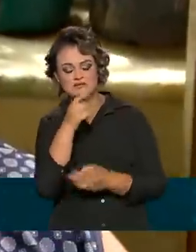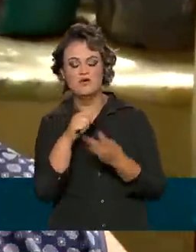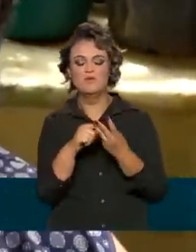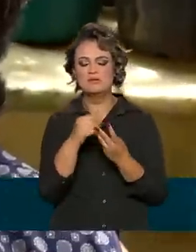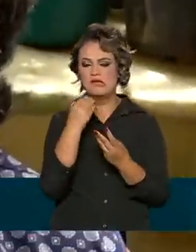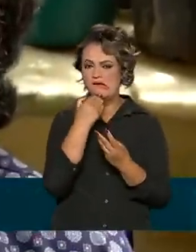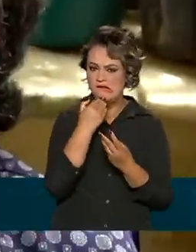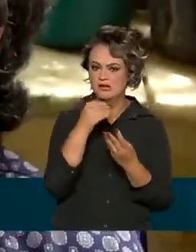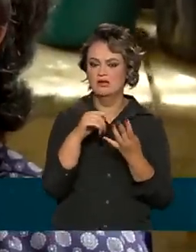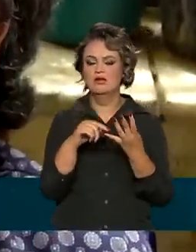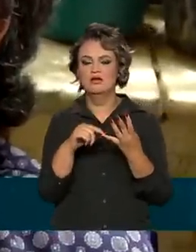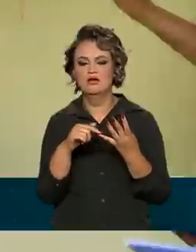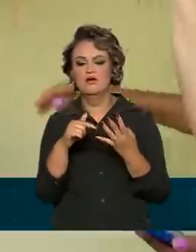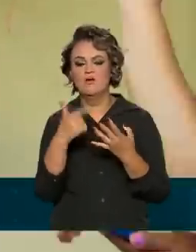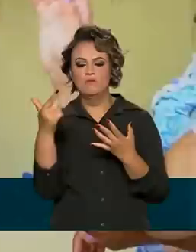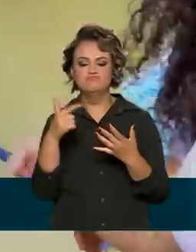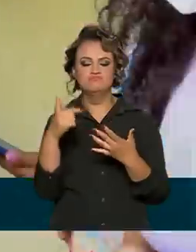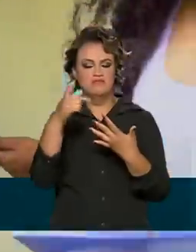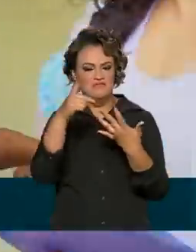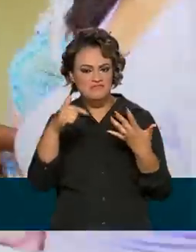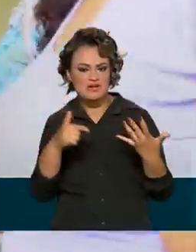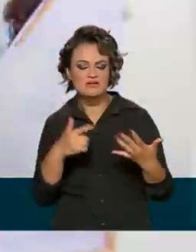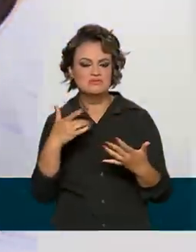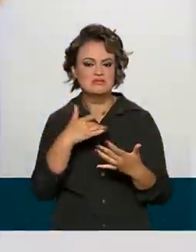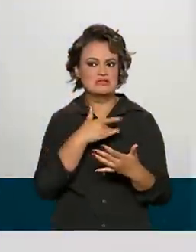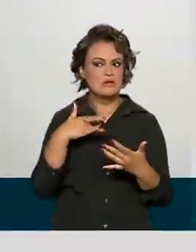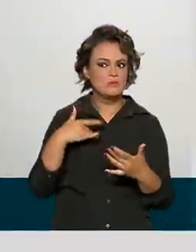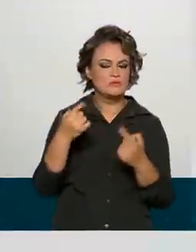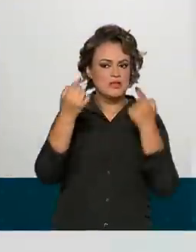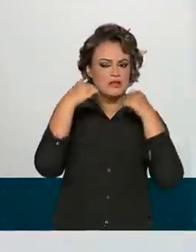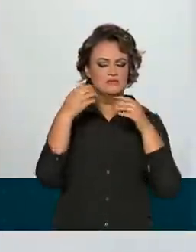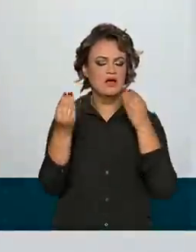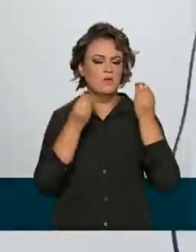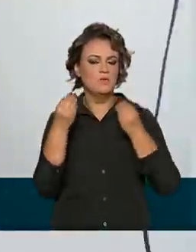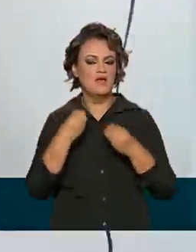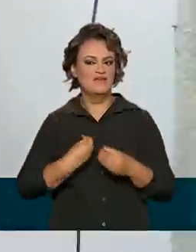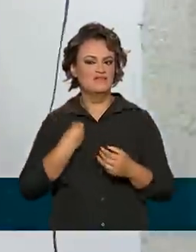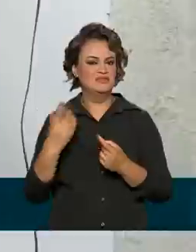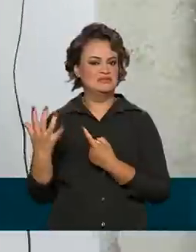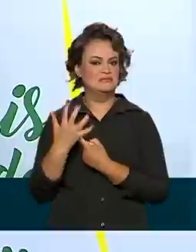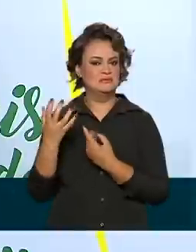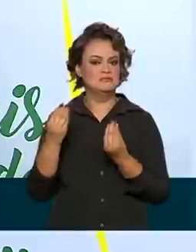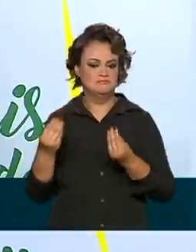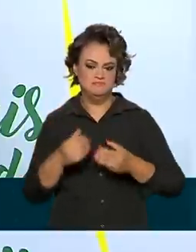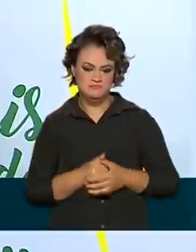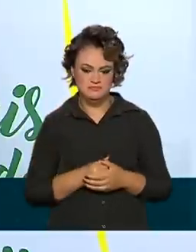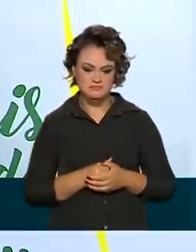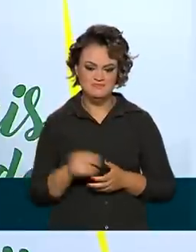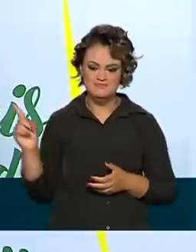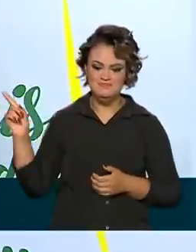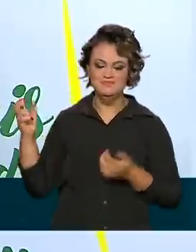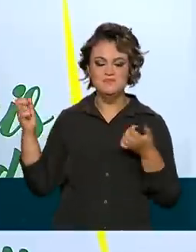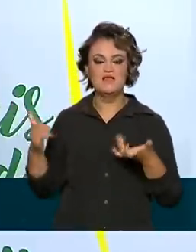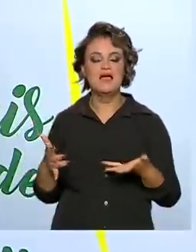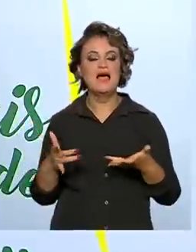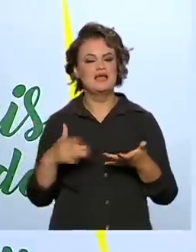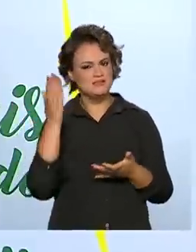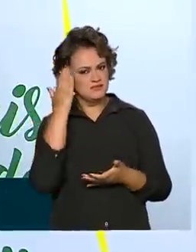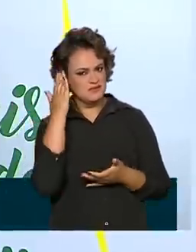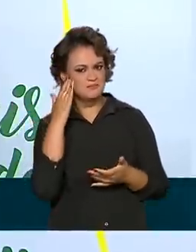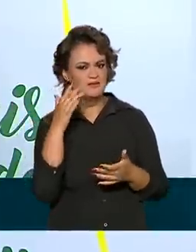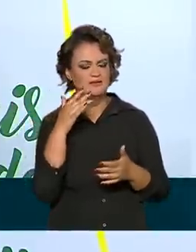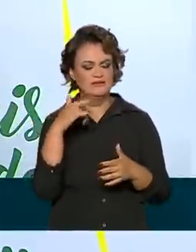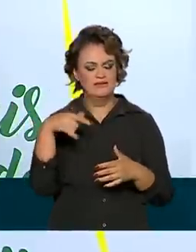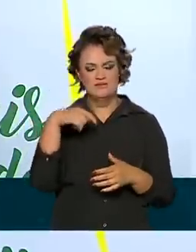dentário e o impacto das condições de saúde bucal na qualidade de vida. A gente sabe que os serviços